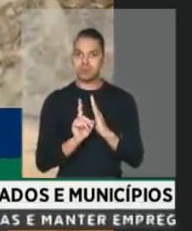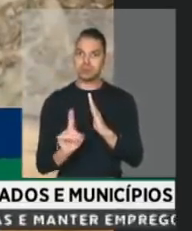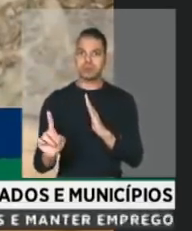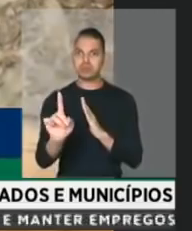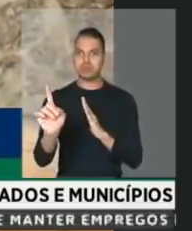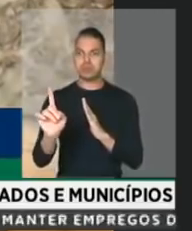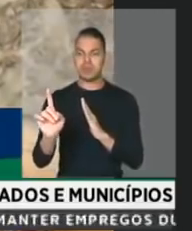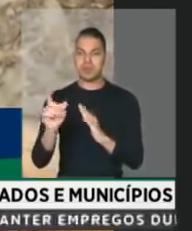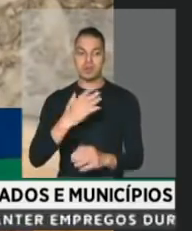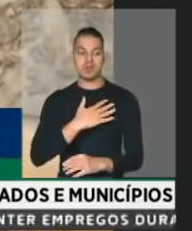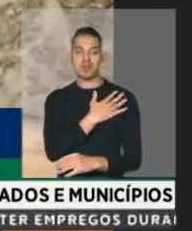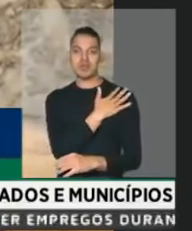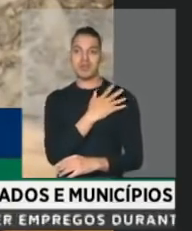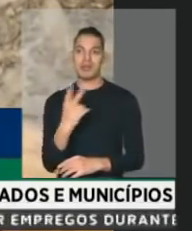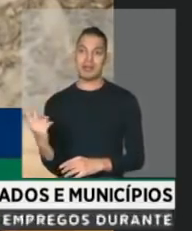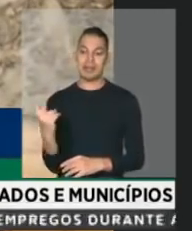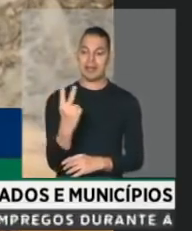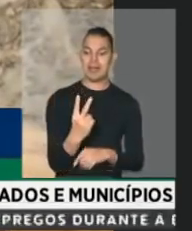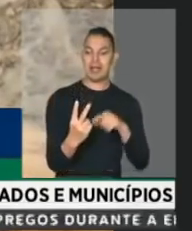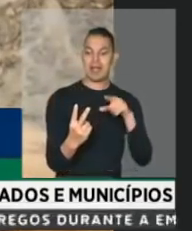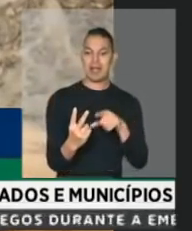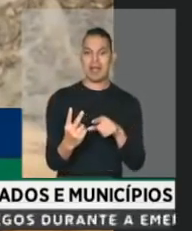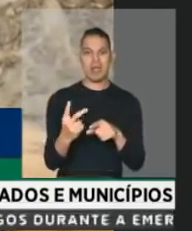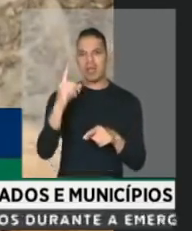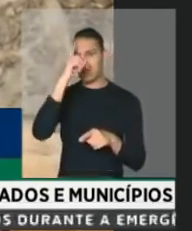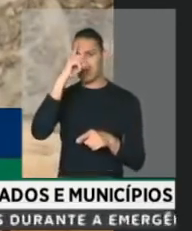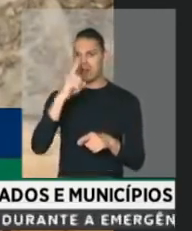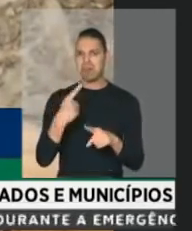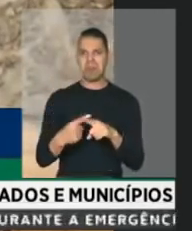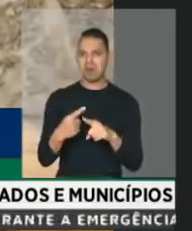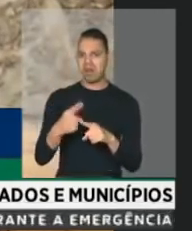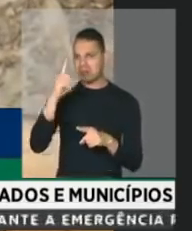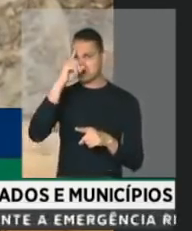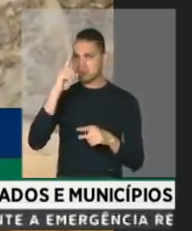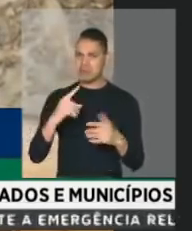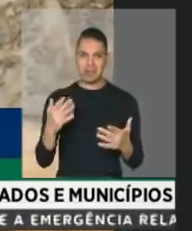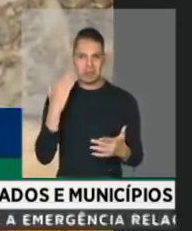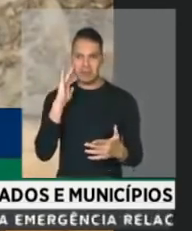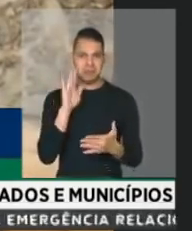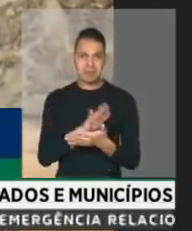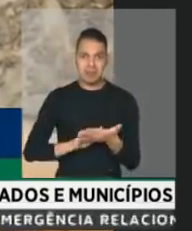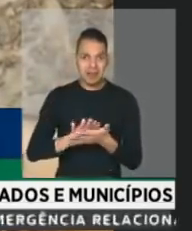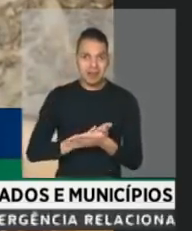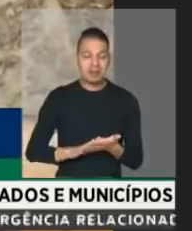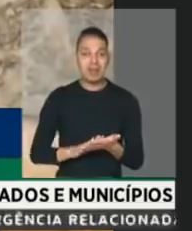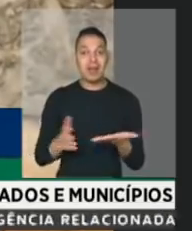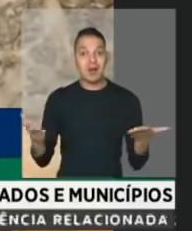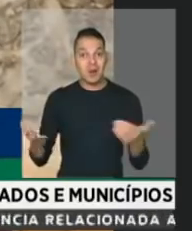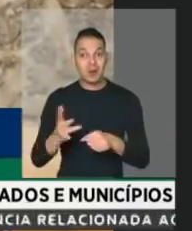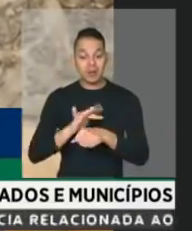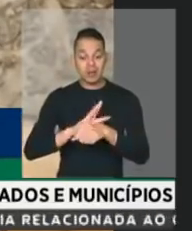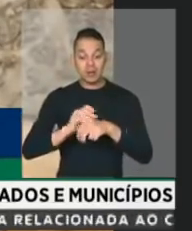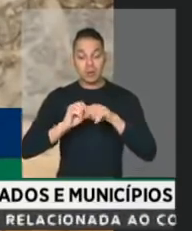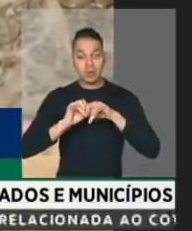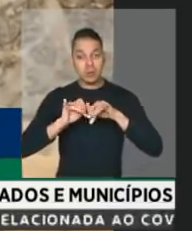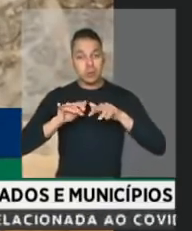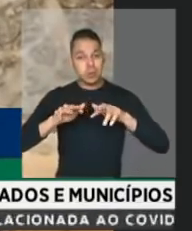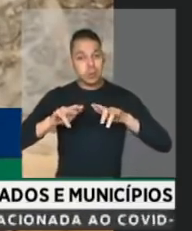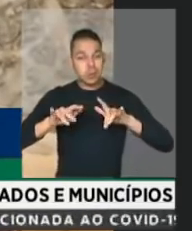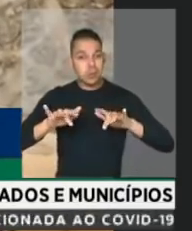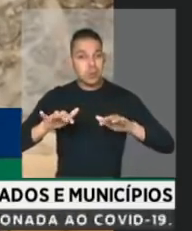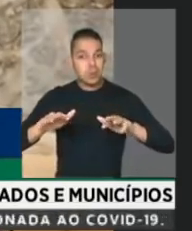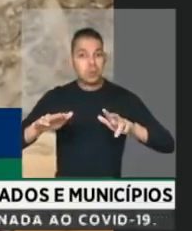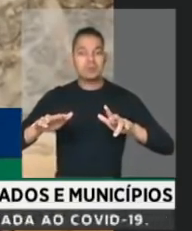homem do ministério. eu ainda não entendi exatamente porquê. Nós estamos vivendo uma pandemia cuja dimensão